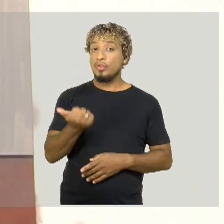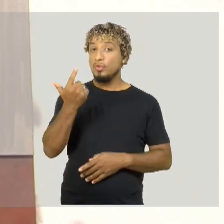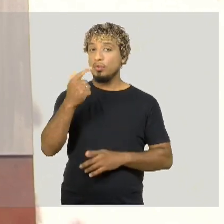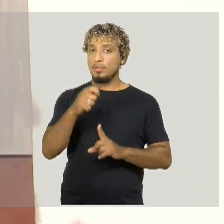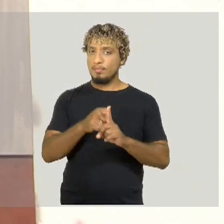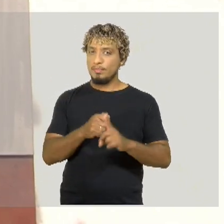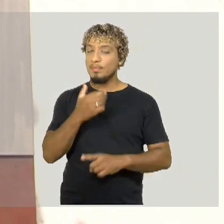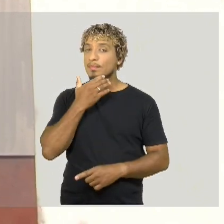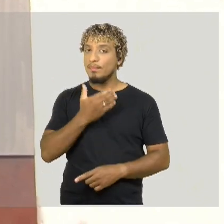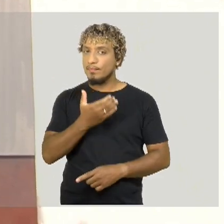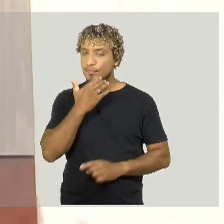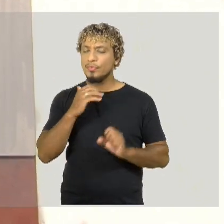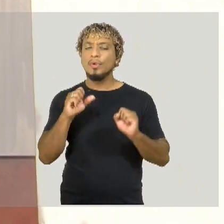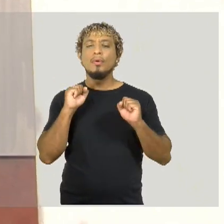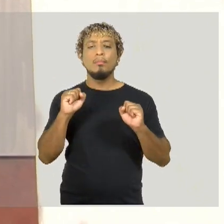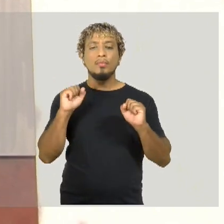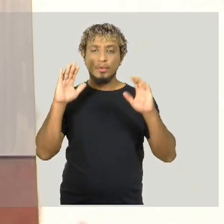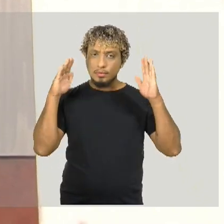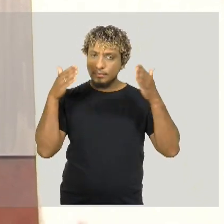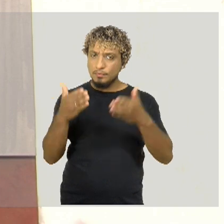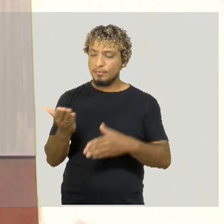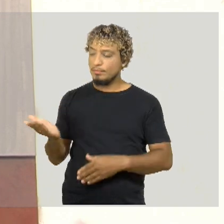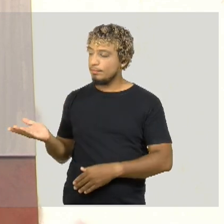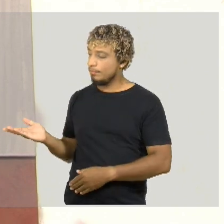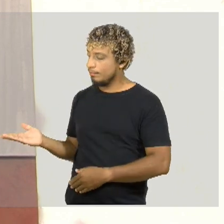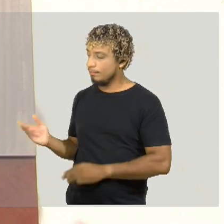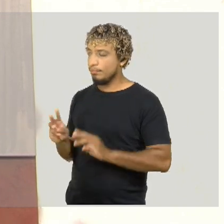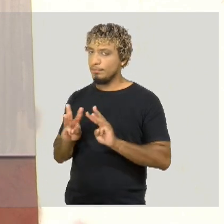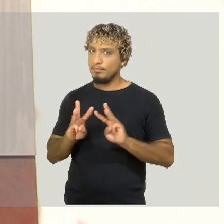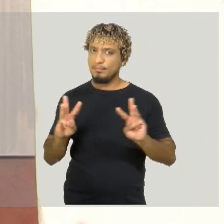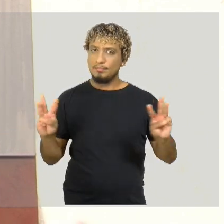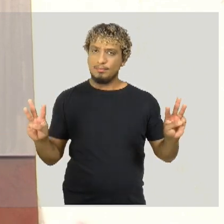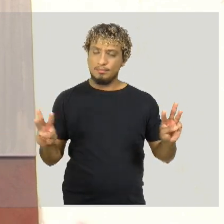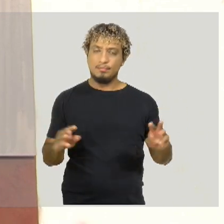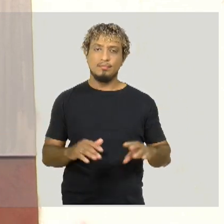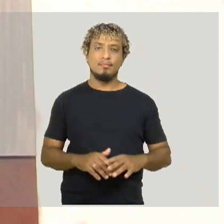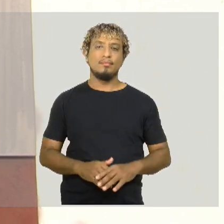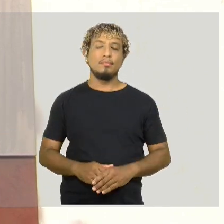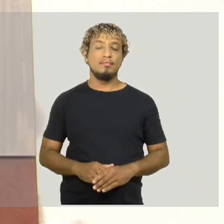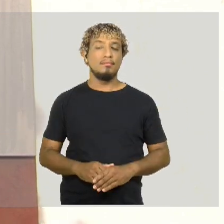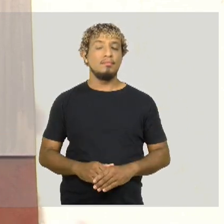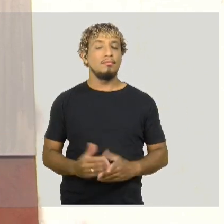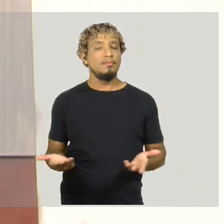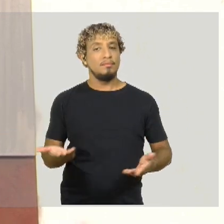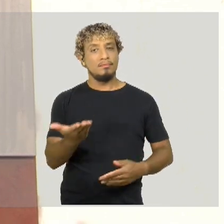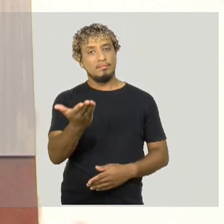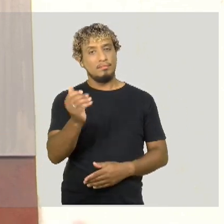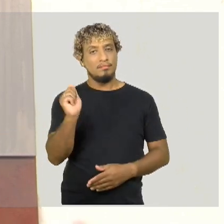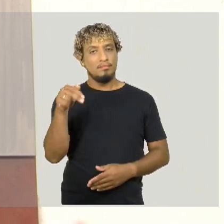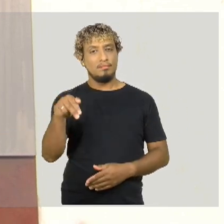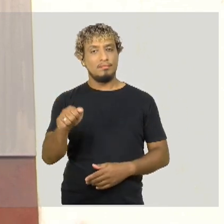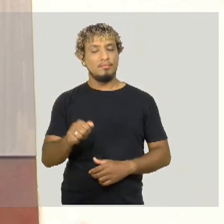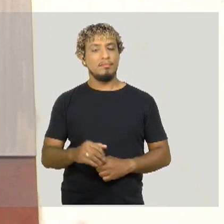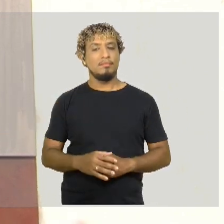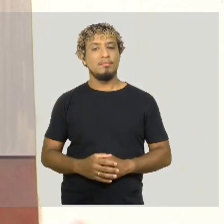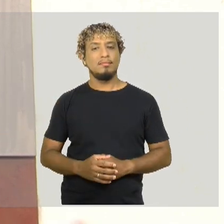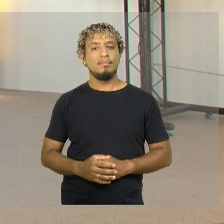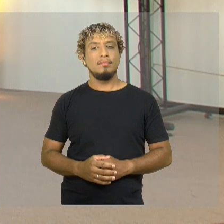de dezembro, e podem ser feitas exclusivamente pelo site da Fundação Sousandrade. Eu volto com você no estúdio.